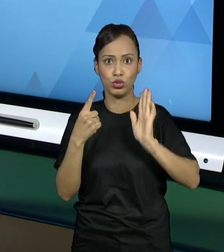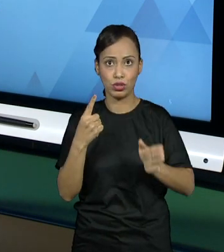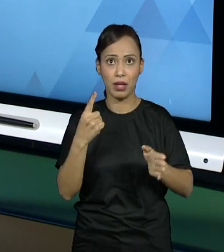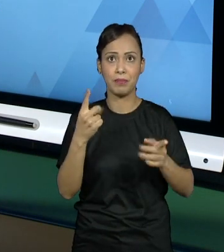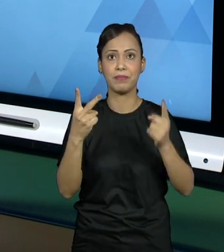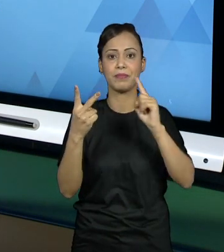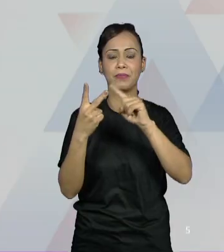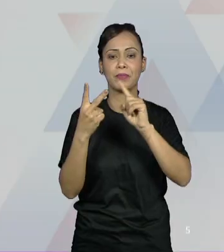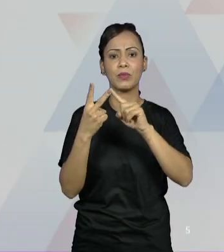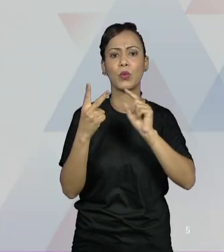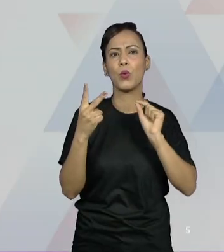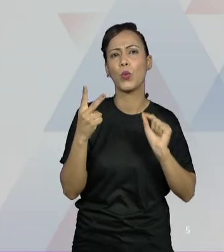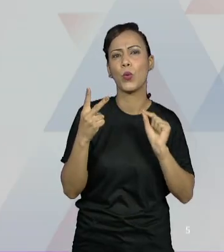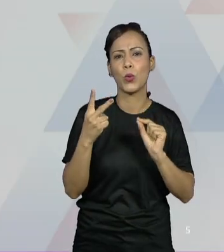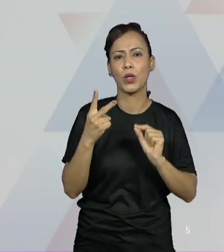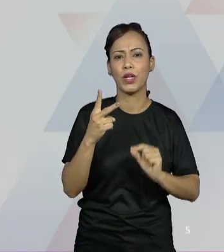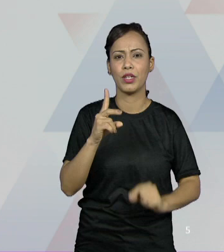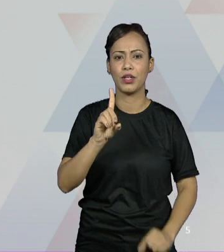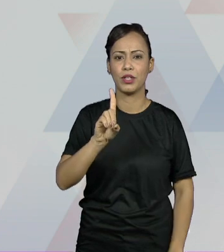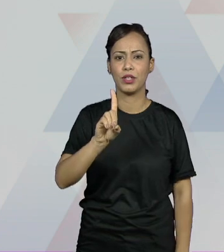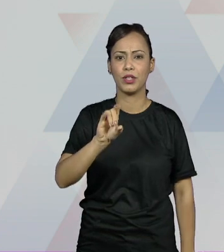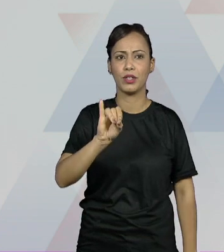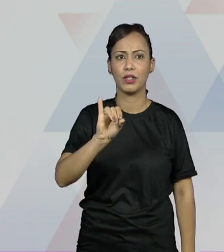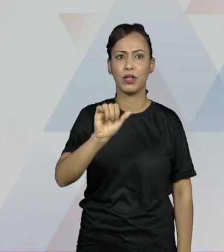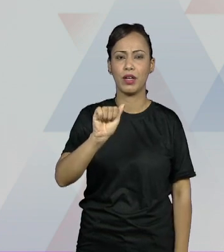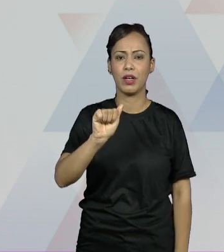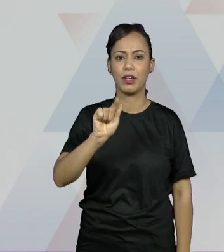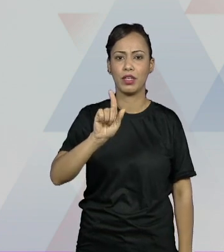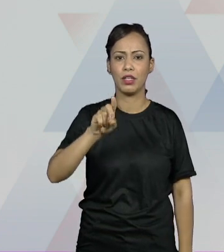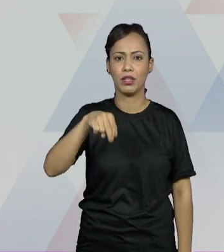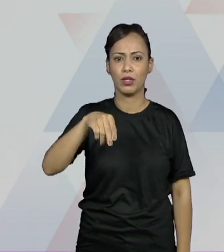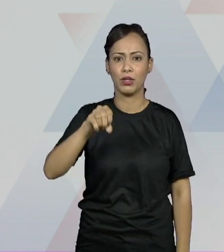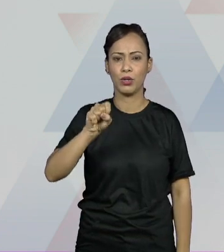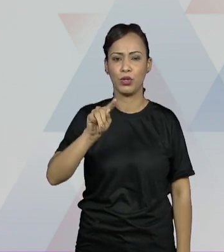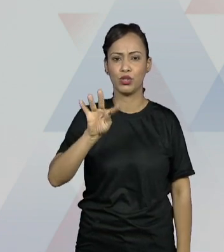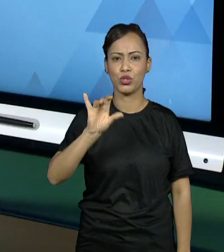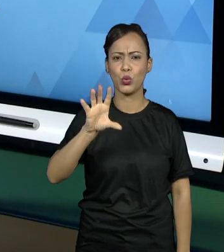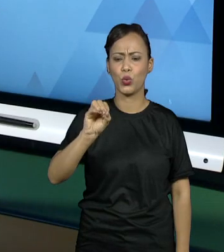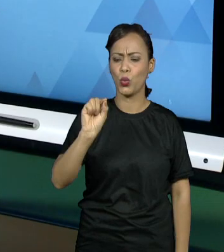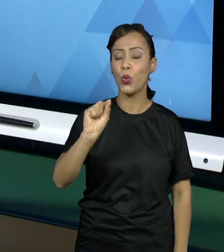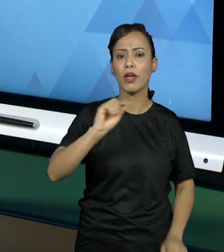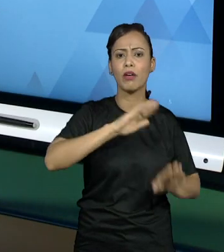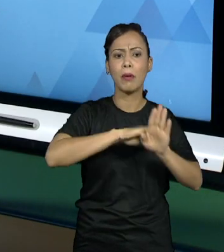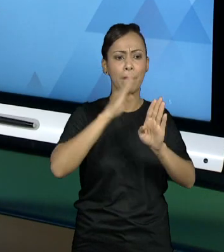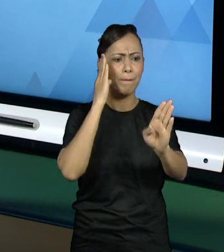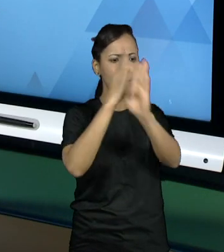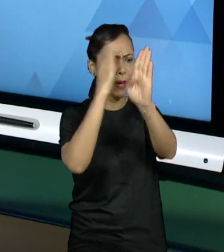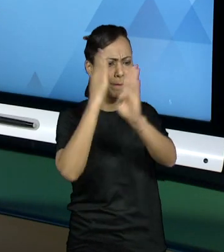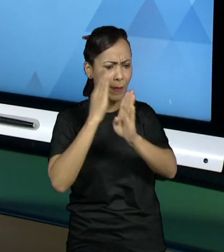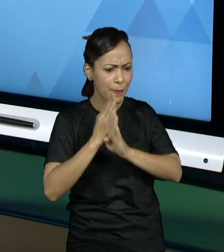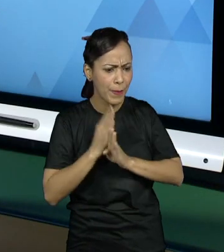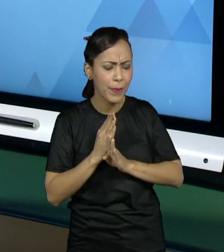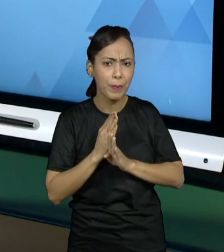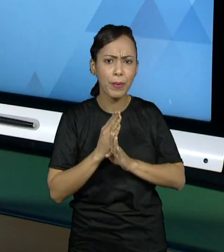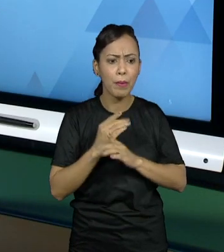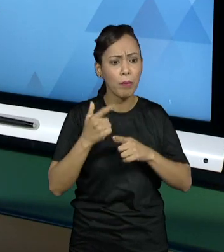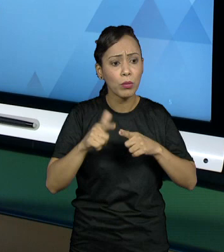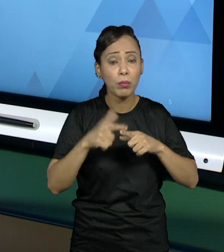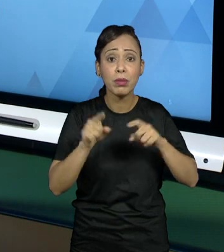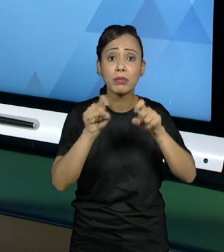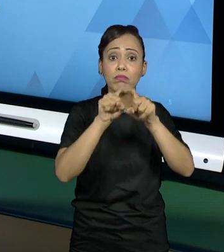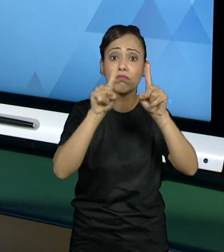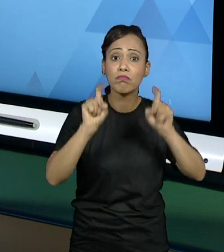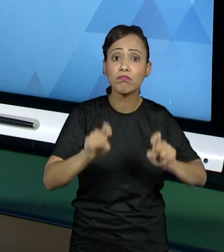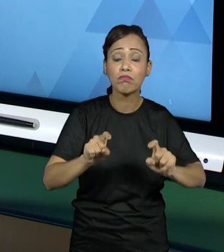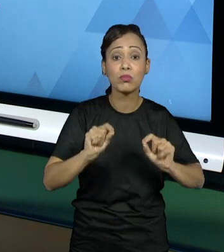um próximo passo é a realização de um diagnóstico. Ou seja, qual o problema, o que